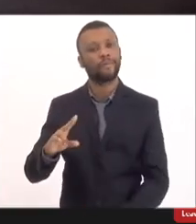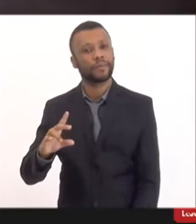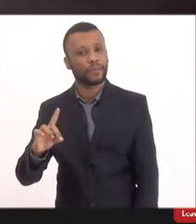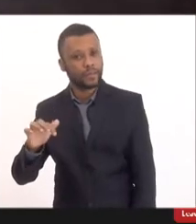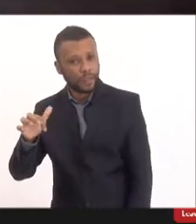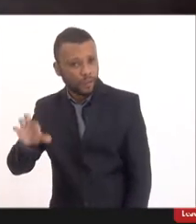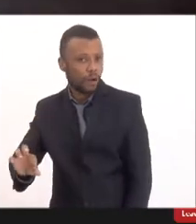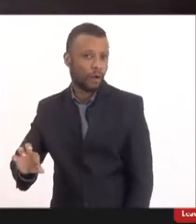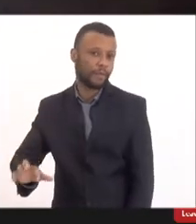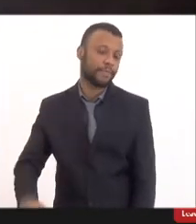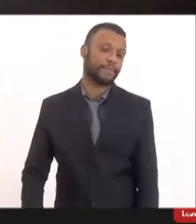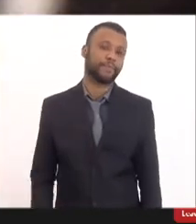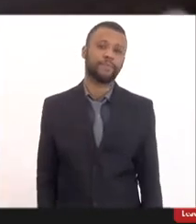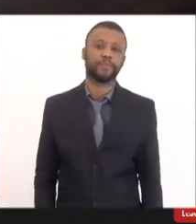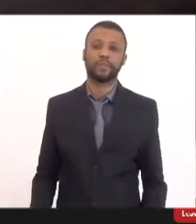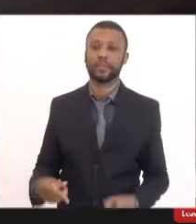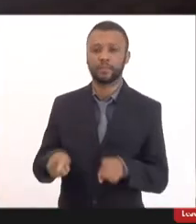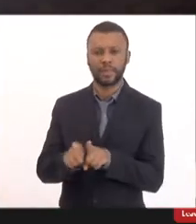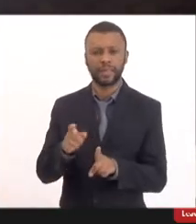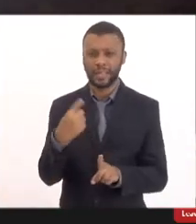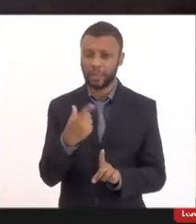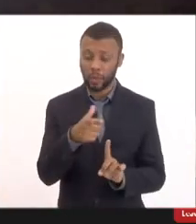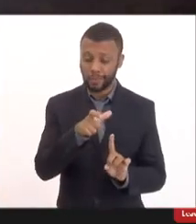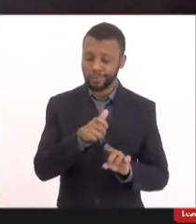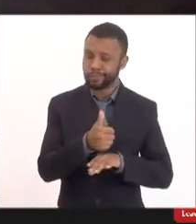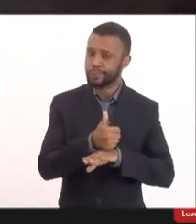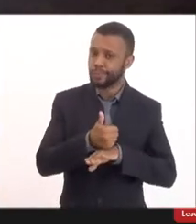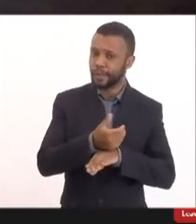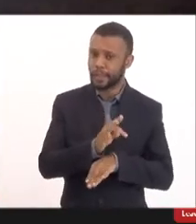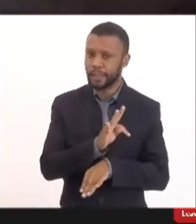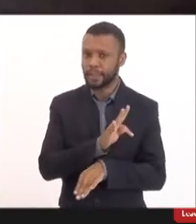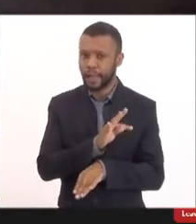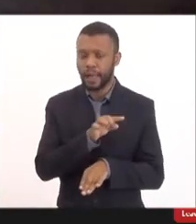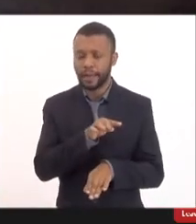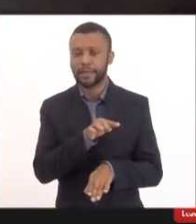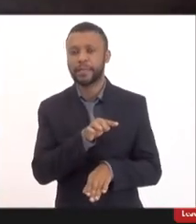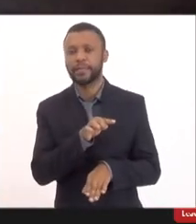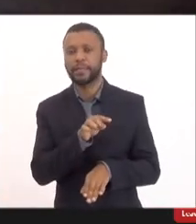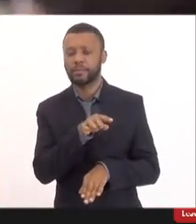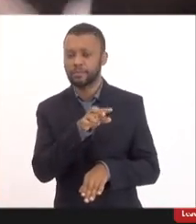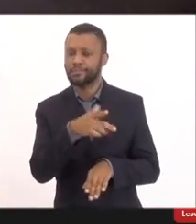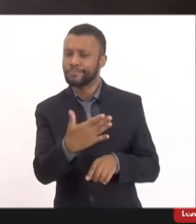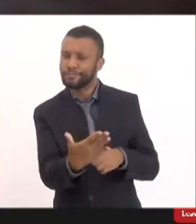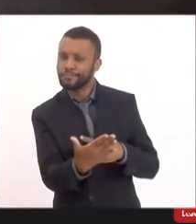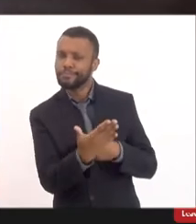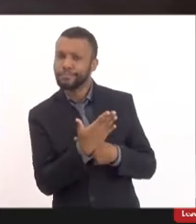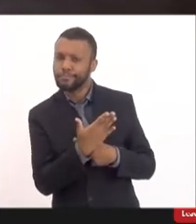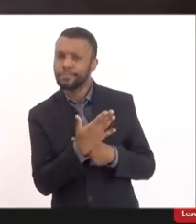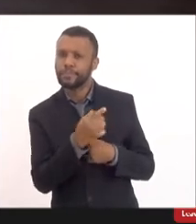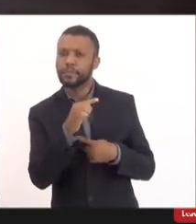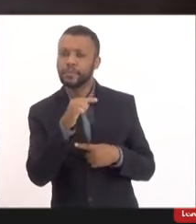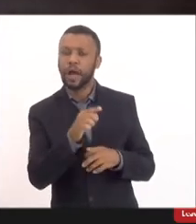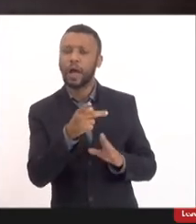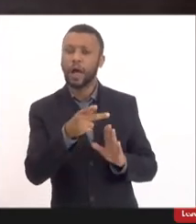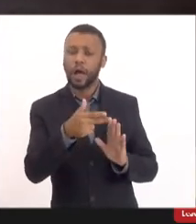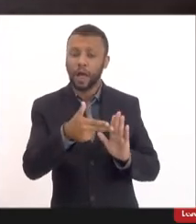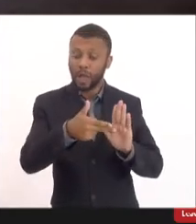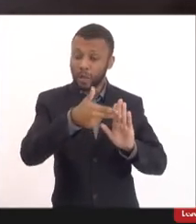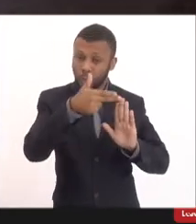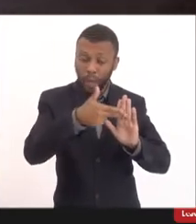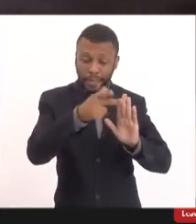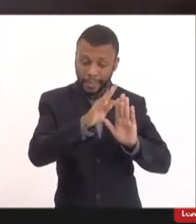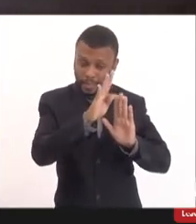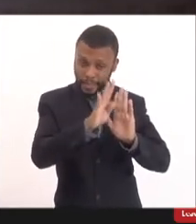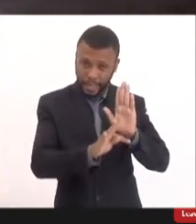disso nessa nota técnica eu acabei não destacando aqui para trazer para a senhora como contribuição mas a própria nota técnica do Ministério da